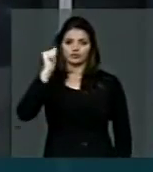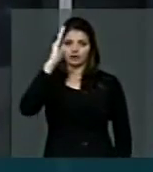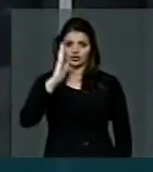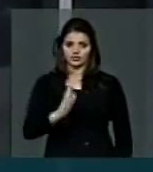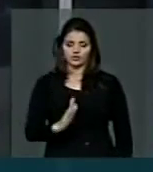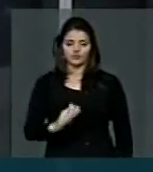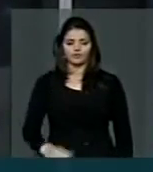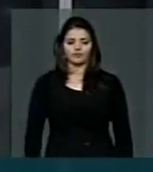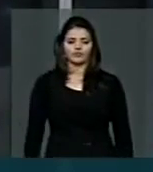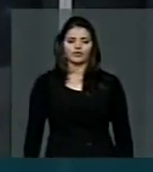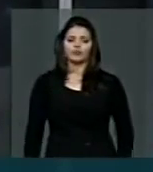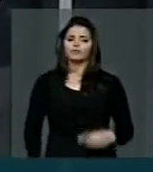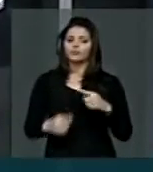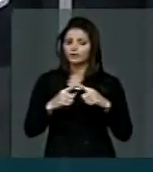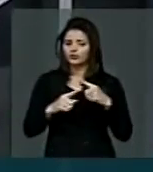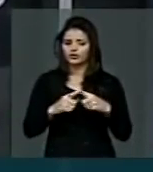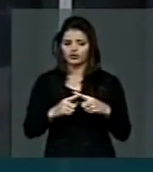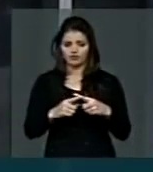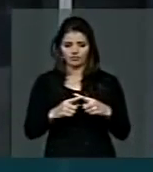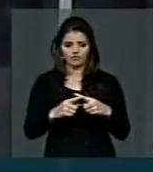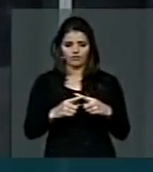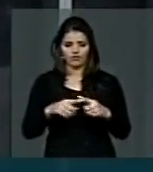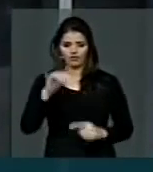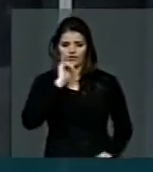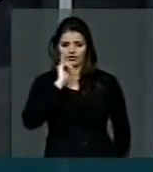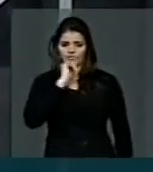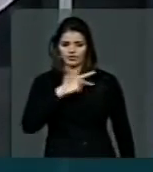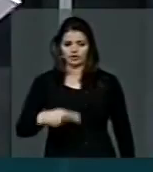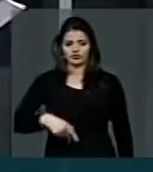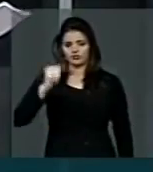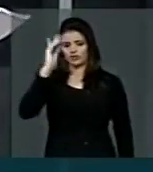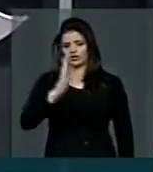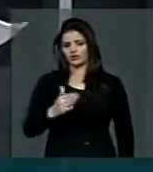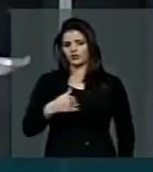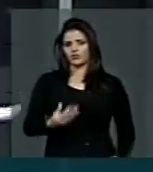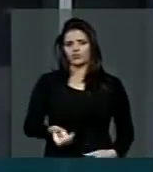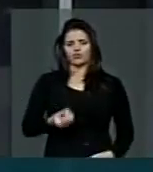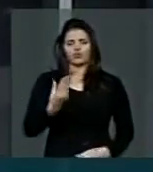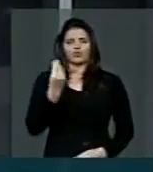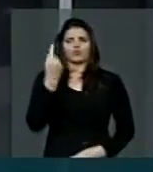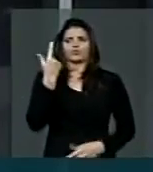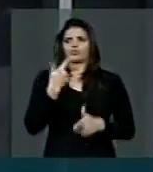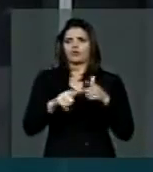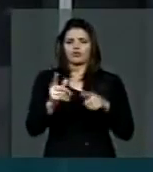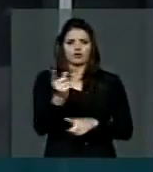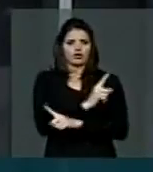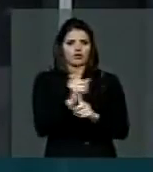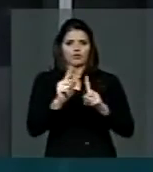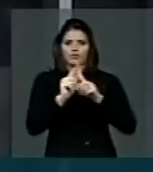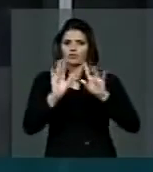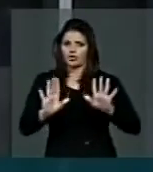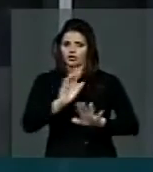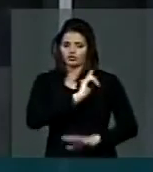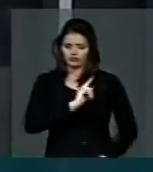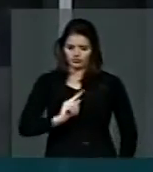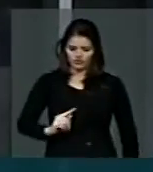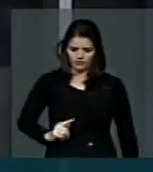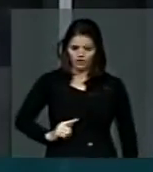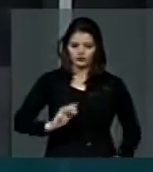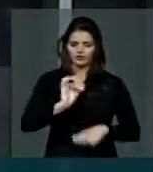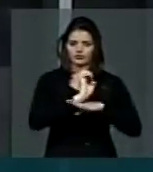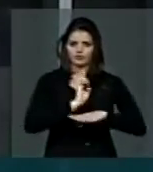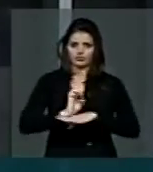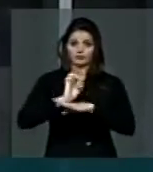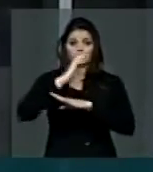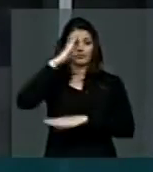porque aqui a Presidência da República não é muito o caso mas os governos dos estados e